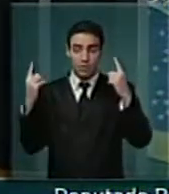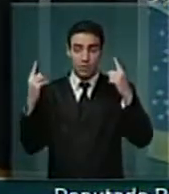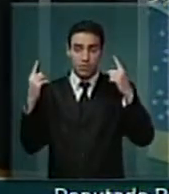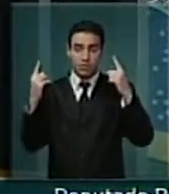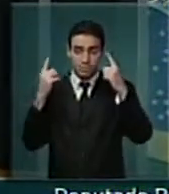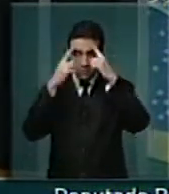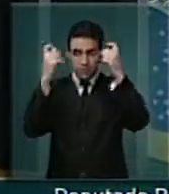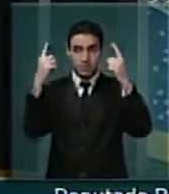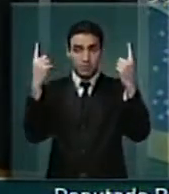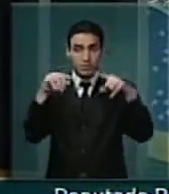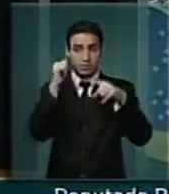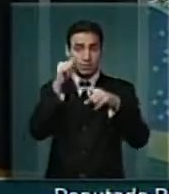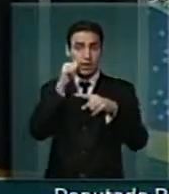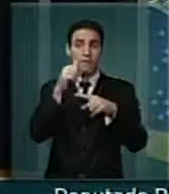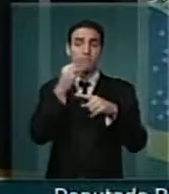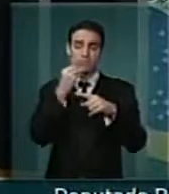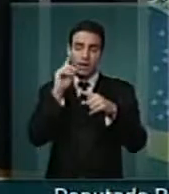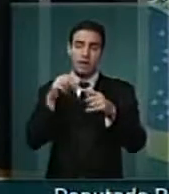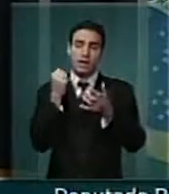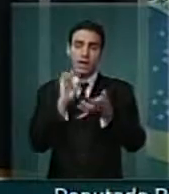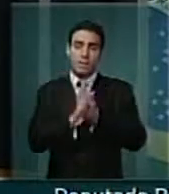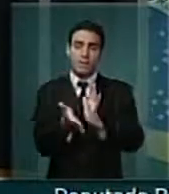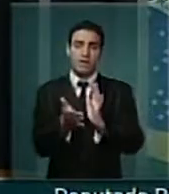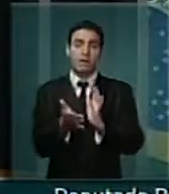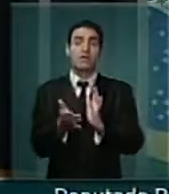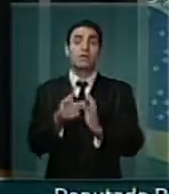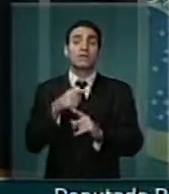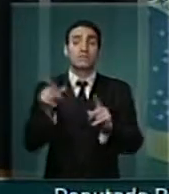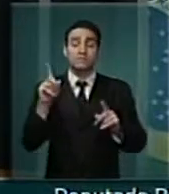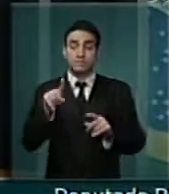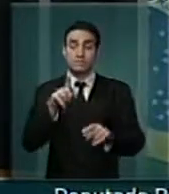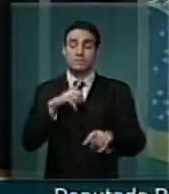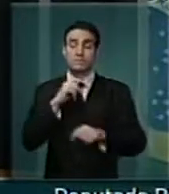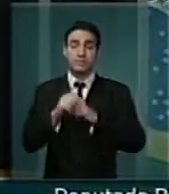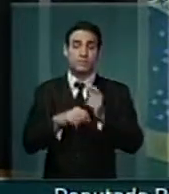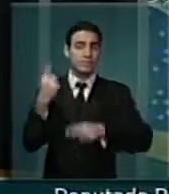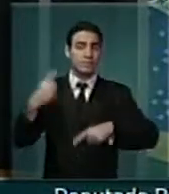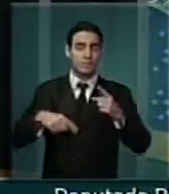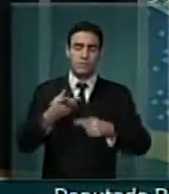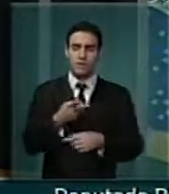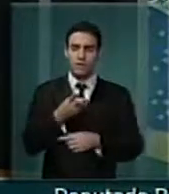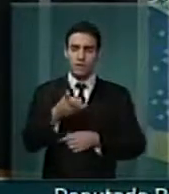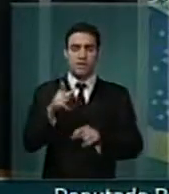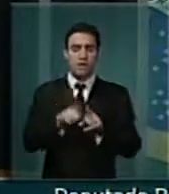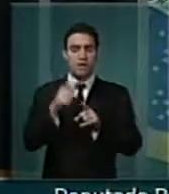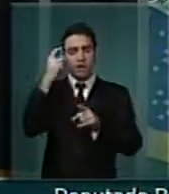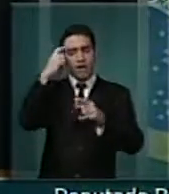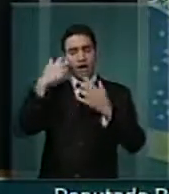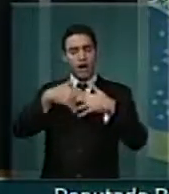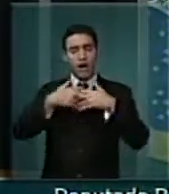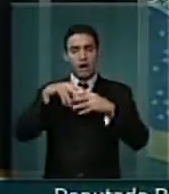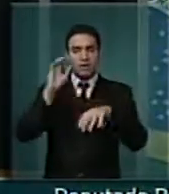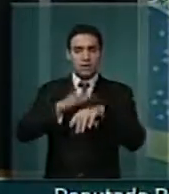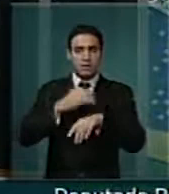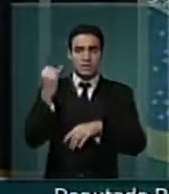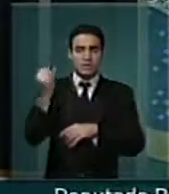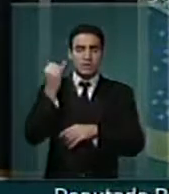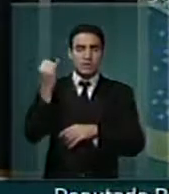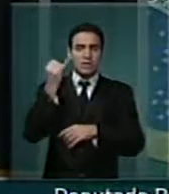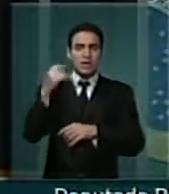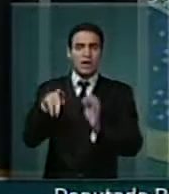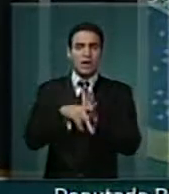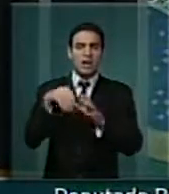contra a mulher, de forma que este assunto não saísse da pauta das discussões e reflexões mais importantes